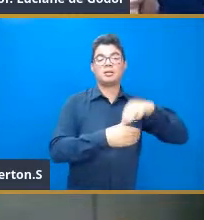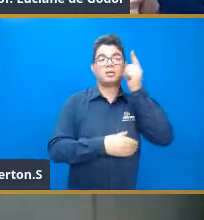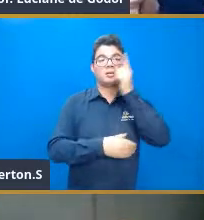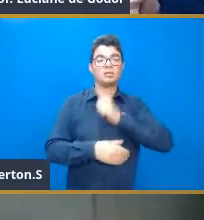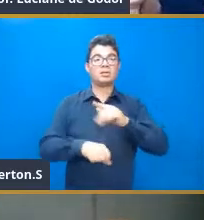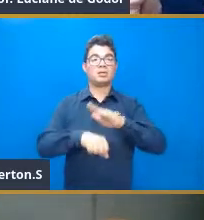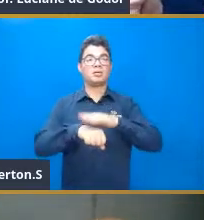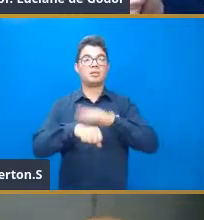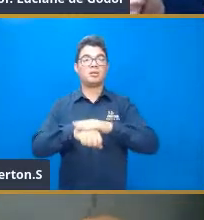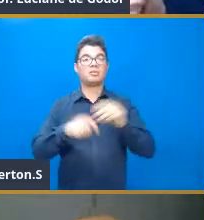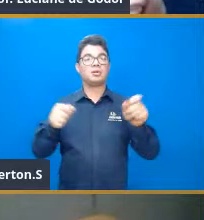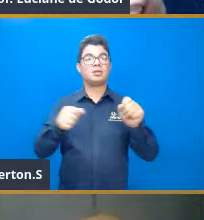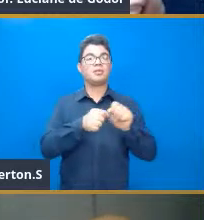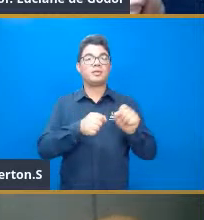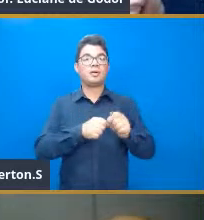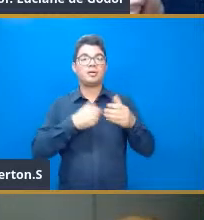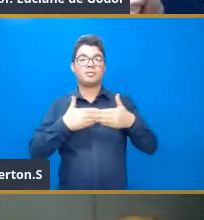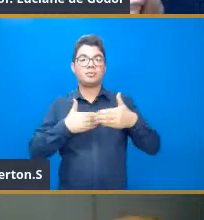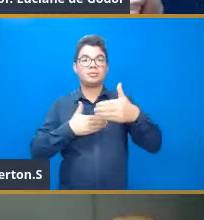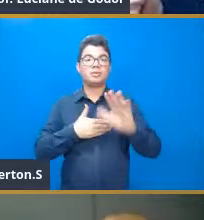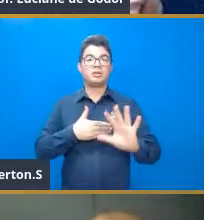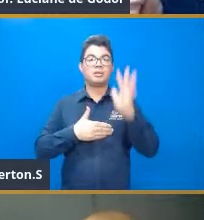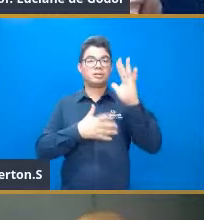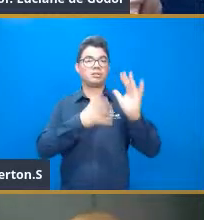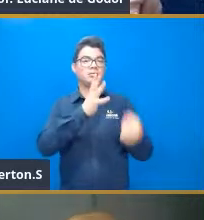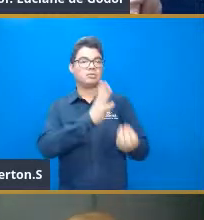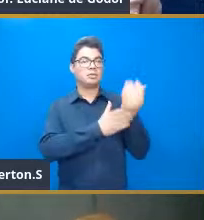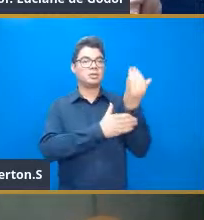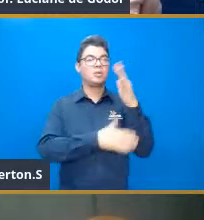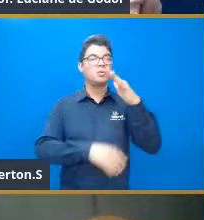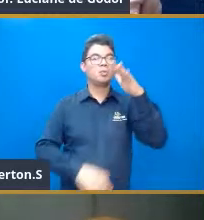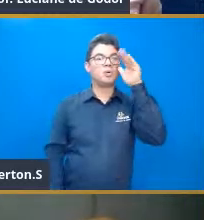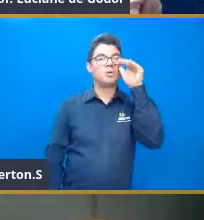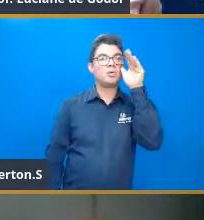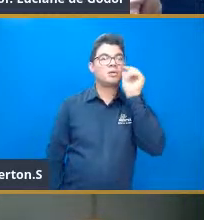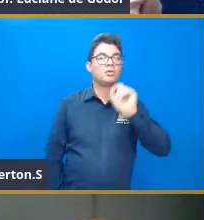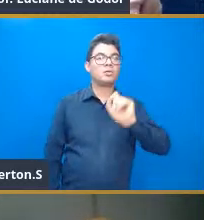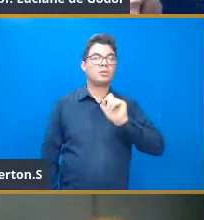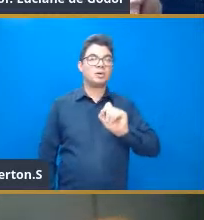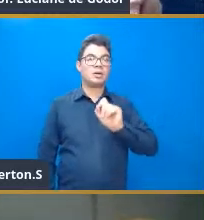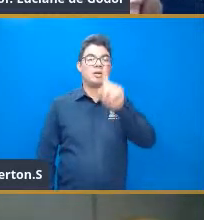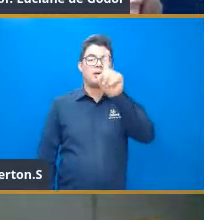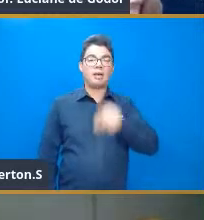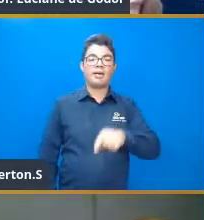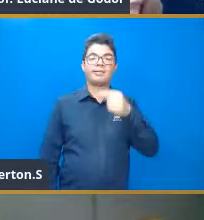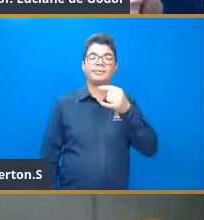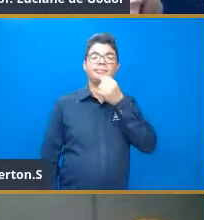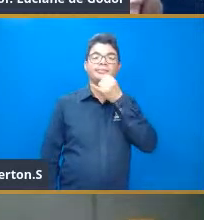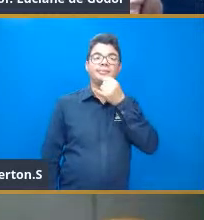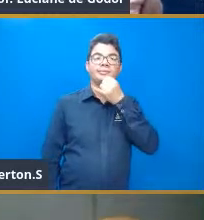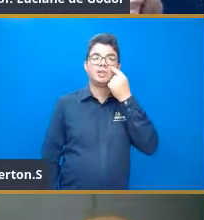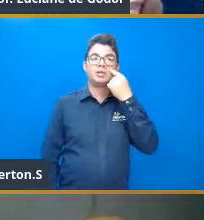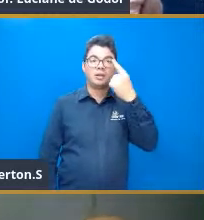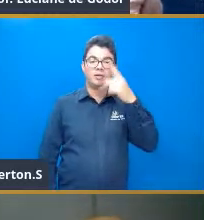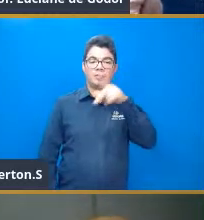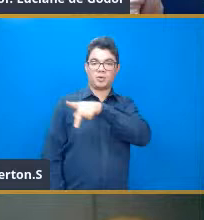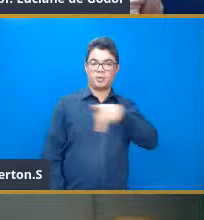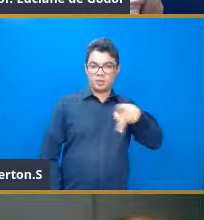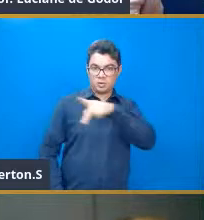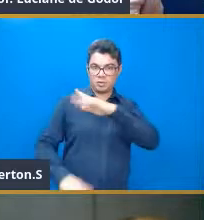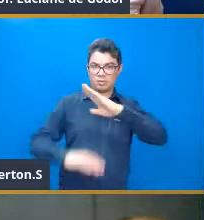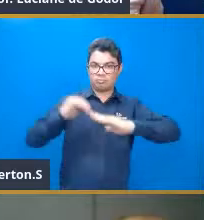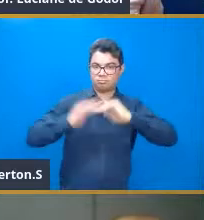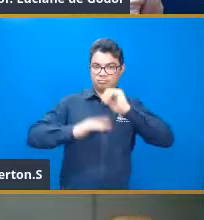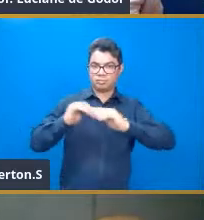tempo vai passando, tem ali um certo crescimento. Como curiosidade, não é só para plantas, não. Eu tive uma professora que trabalhava junto